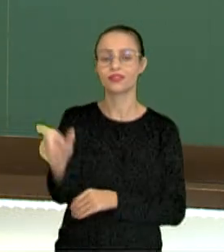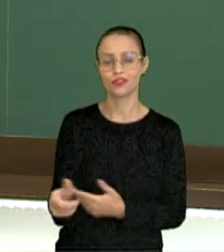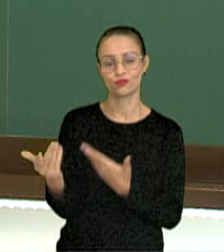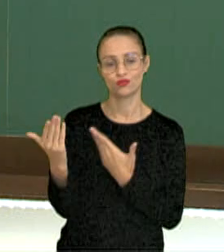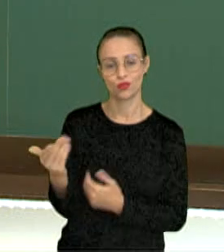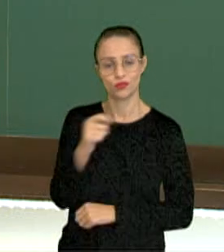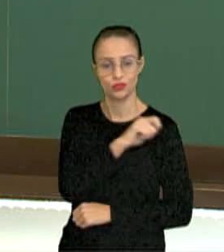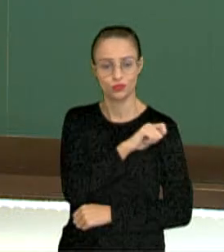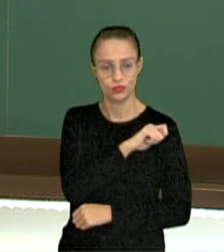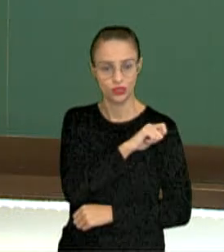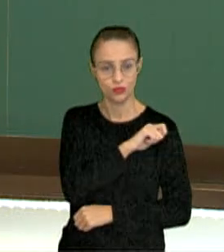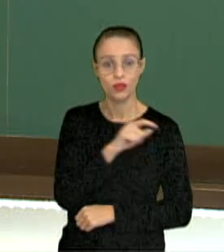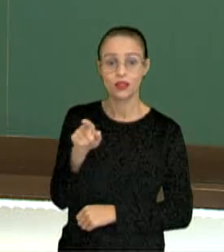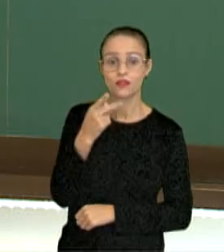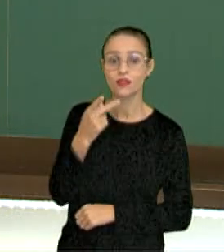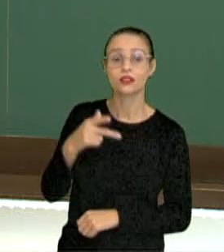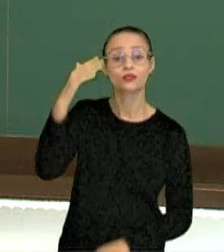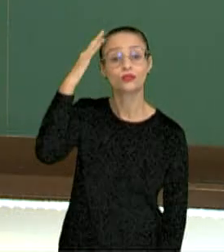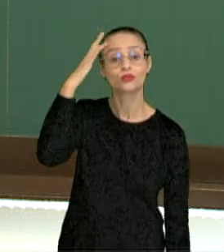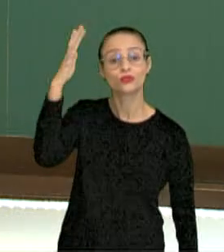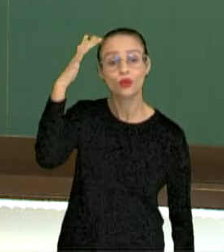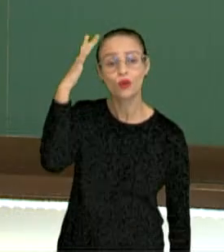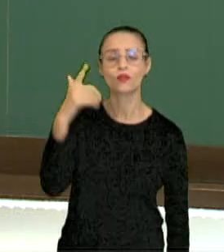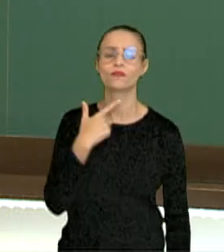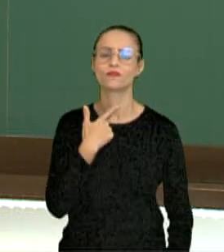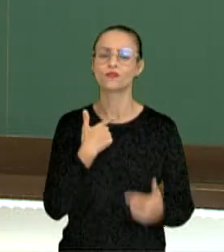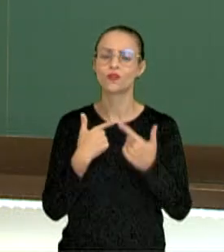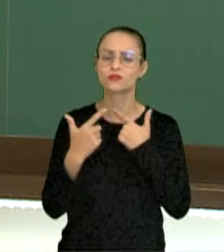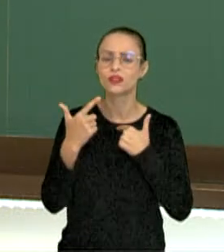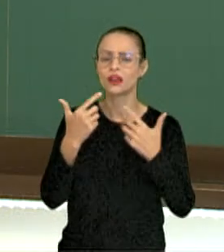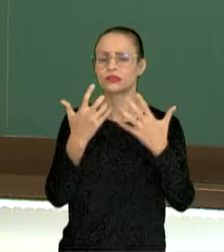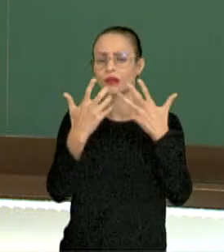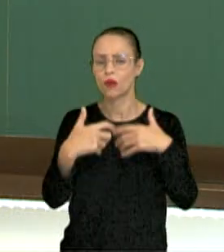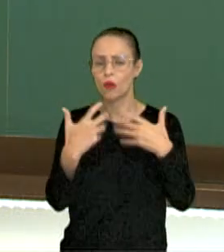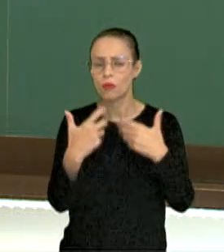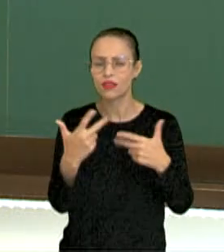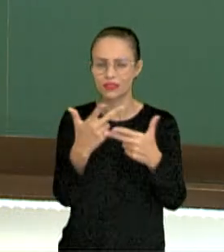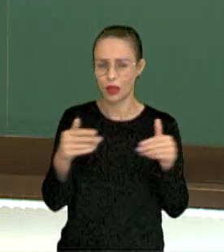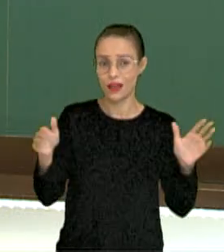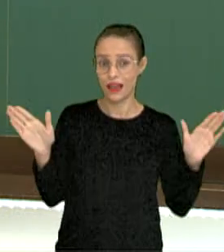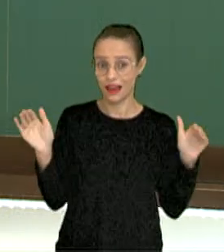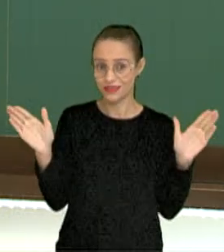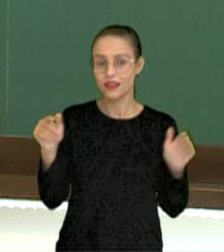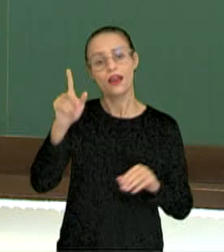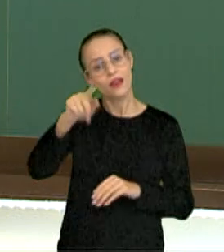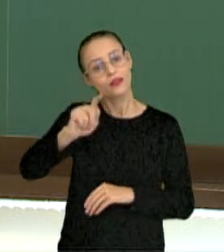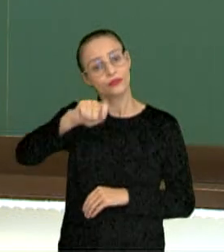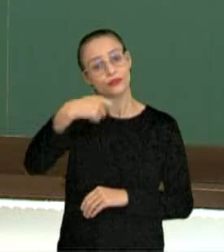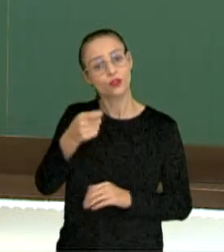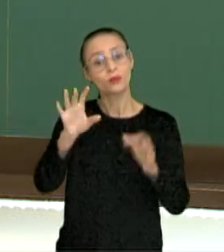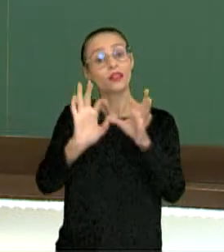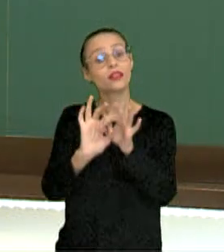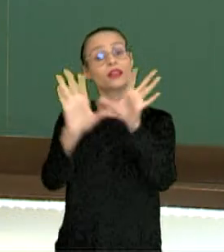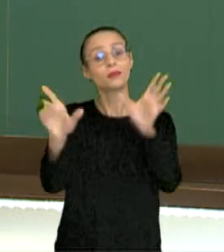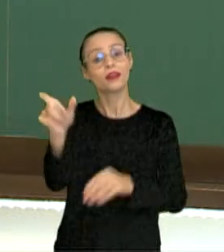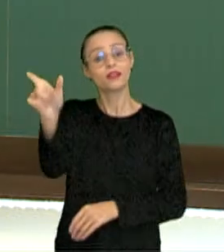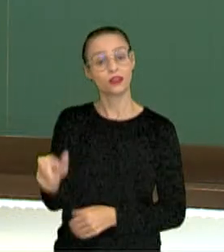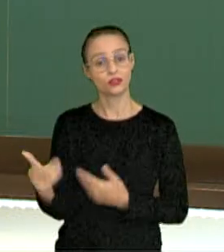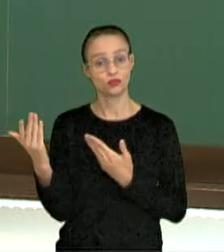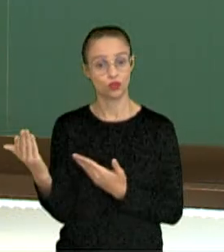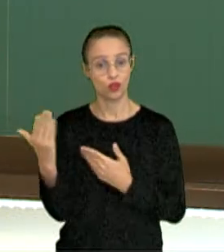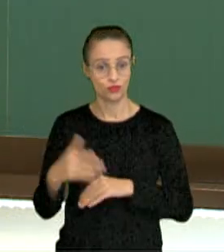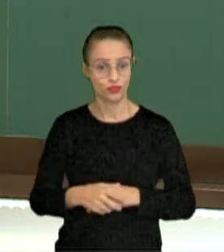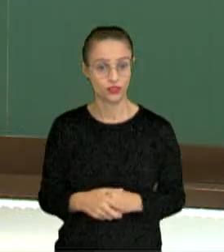estudante. Quando ela cita os sonhos, ambições, complexidade, asas, ela fala sobre a liberdade do jovem.